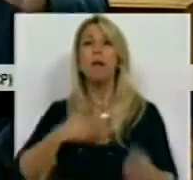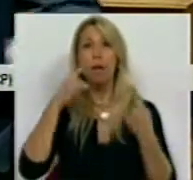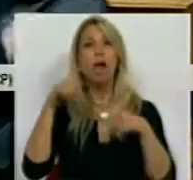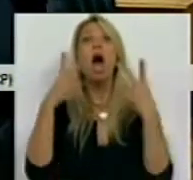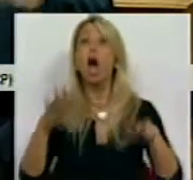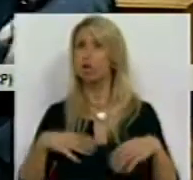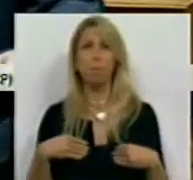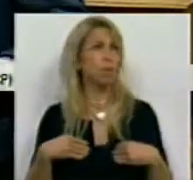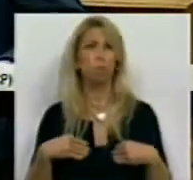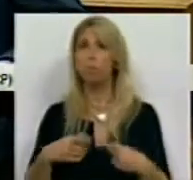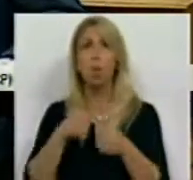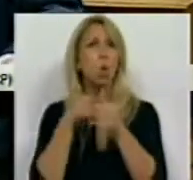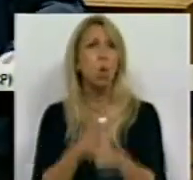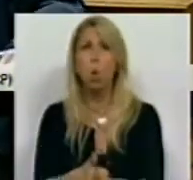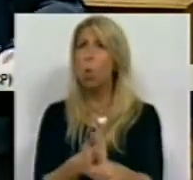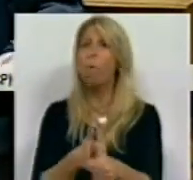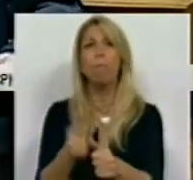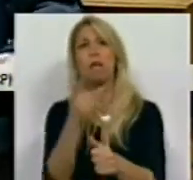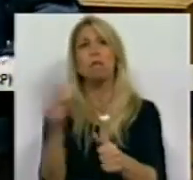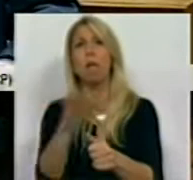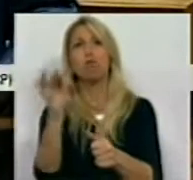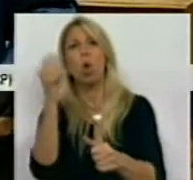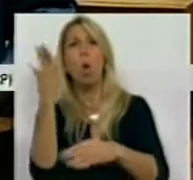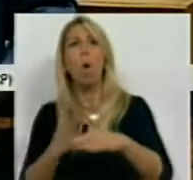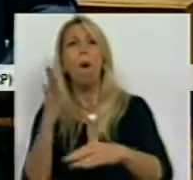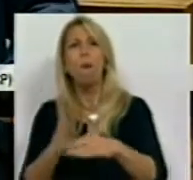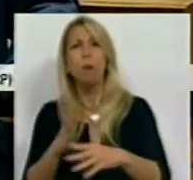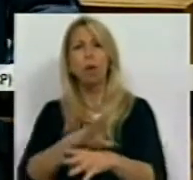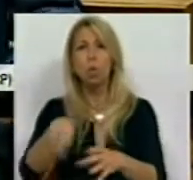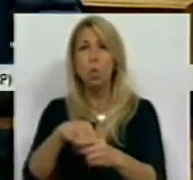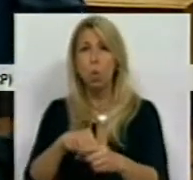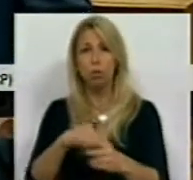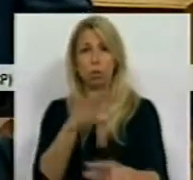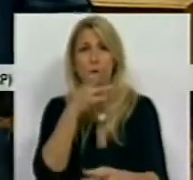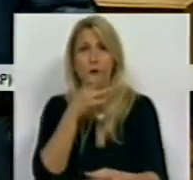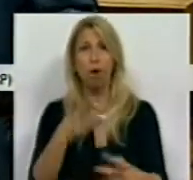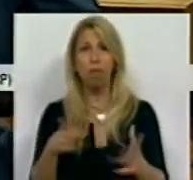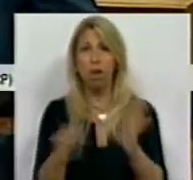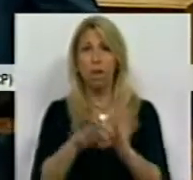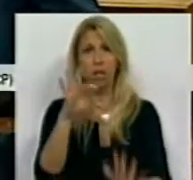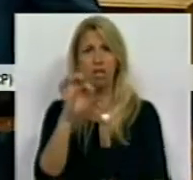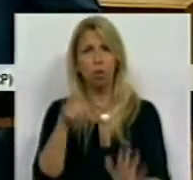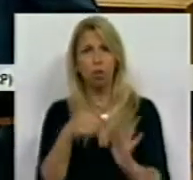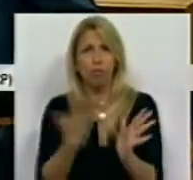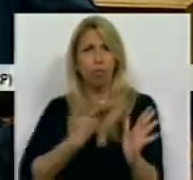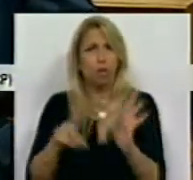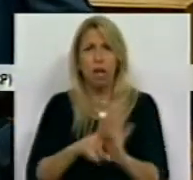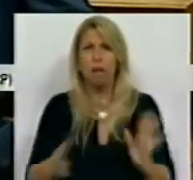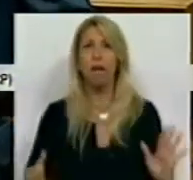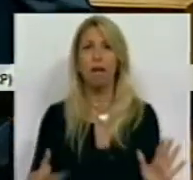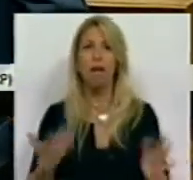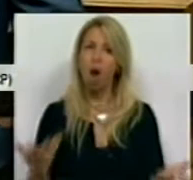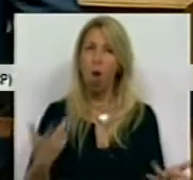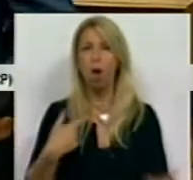não vão cumprir total ou parcialmente o conteúdo do famigerado artigo 18º deste decreto-lei. Não nos venham